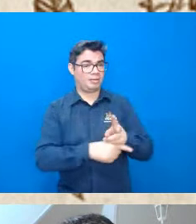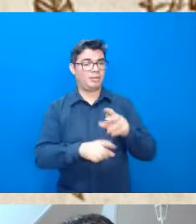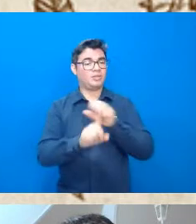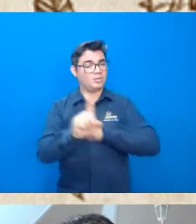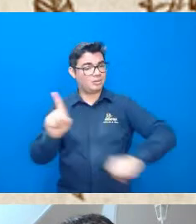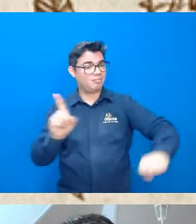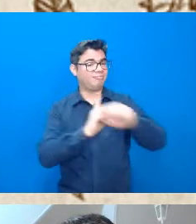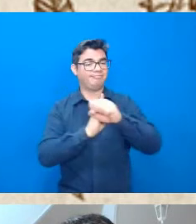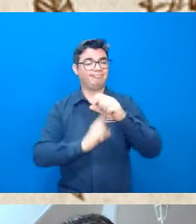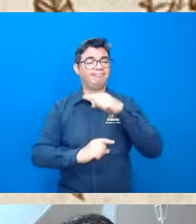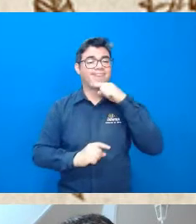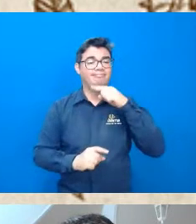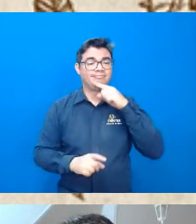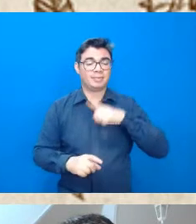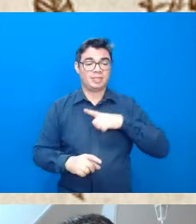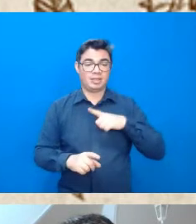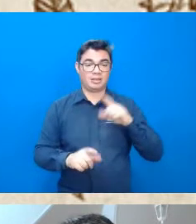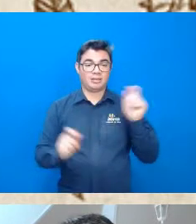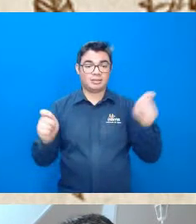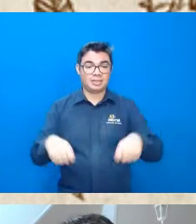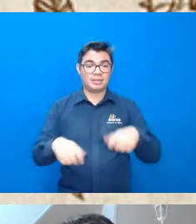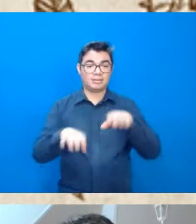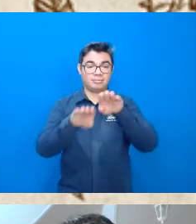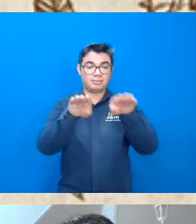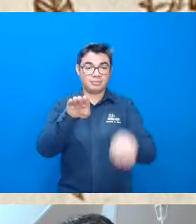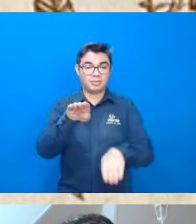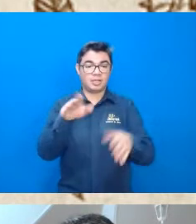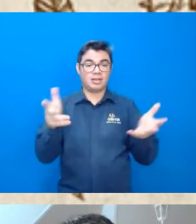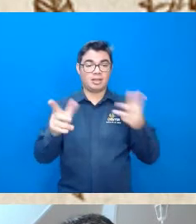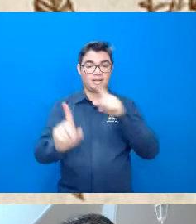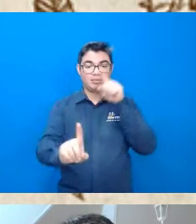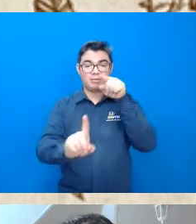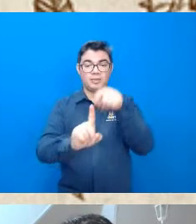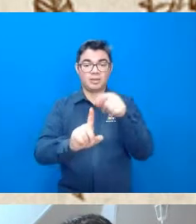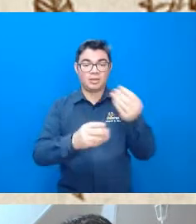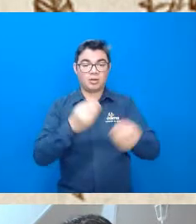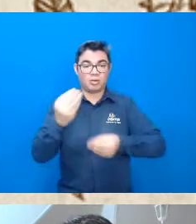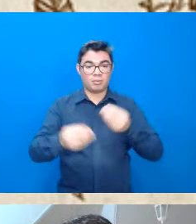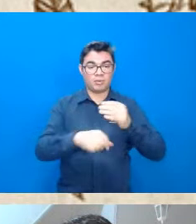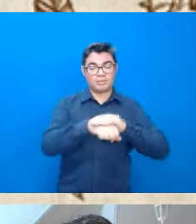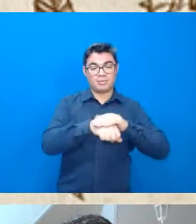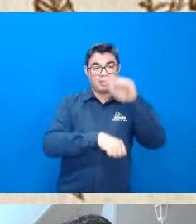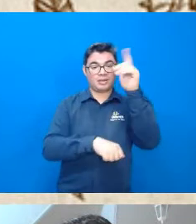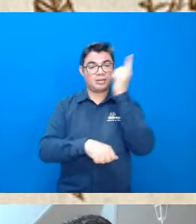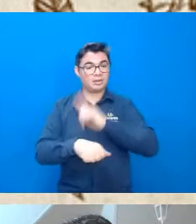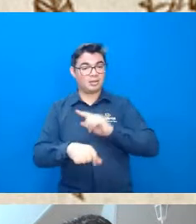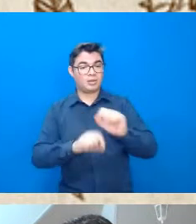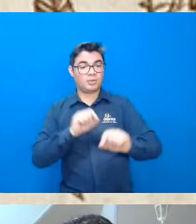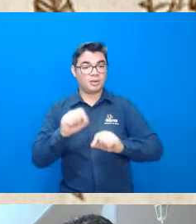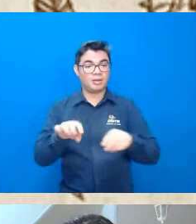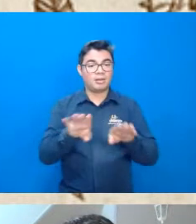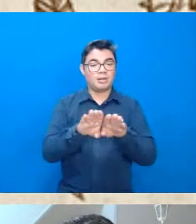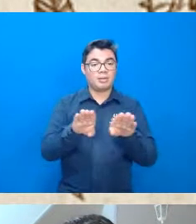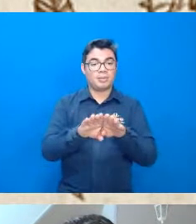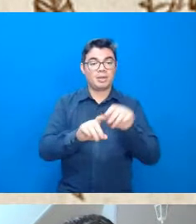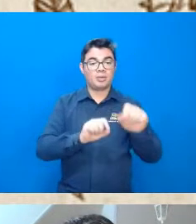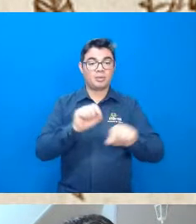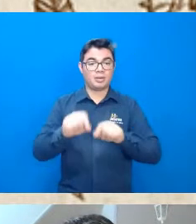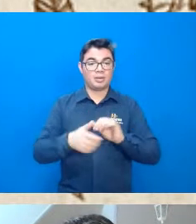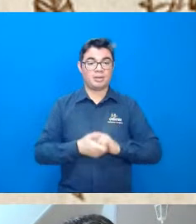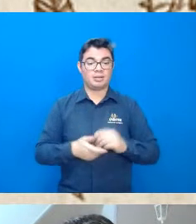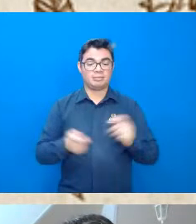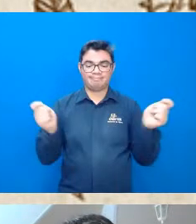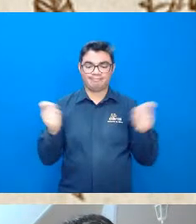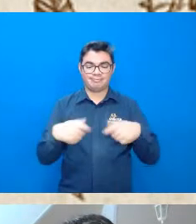as pessoas que tem condições menos favoráveis querem atingir as condições mais favoráveis elas também tendem a não ter muita